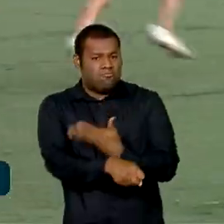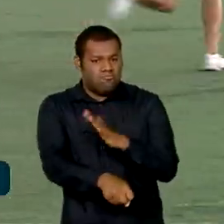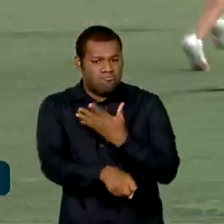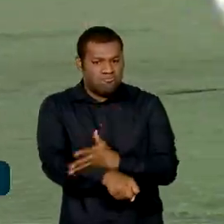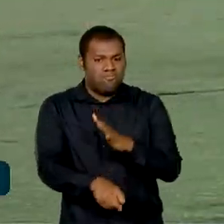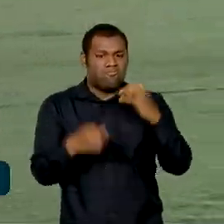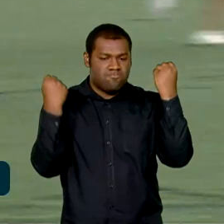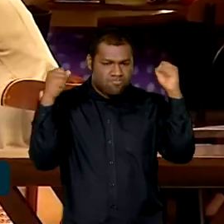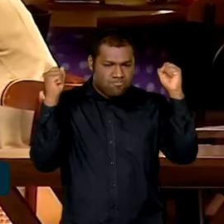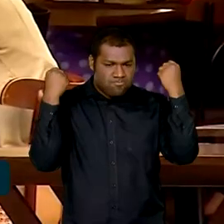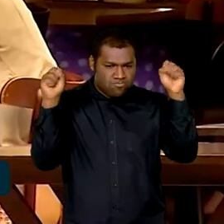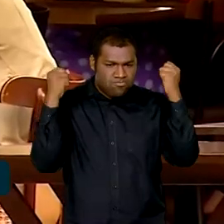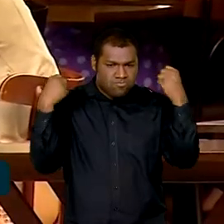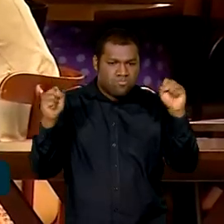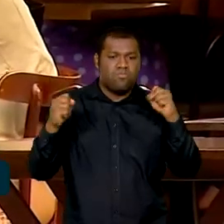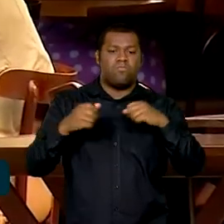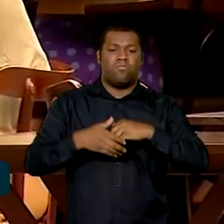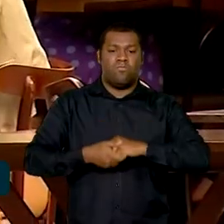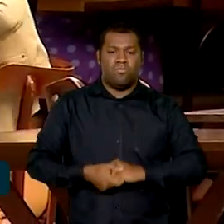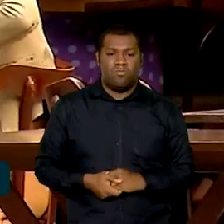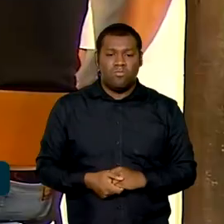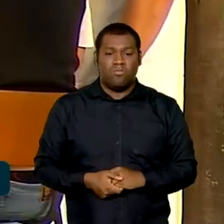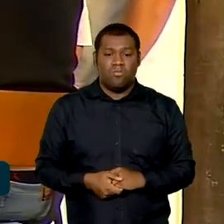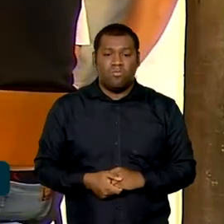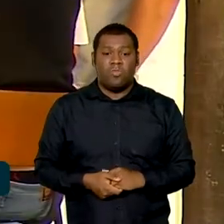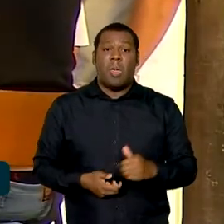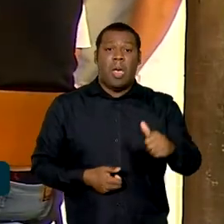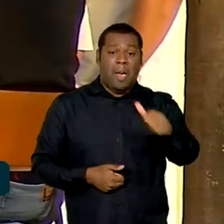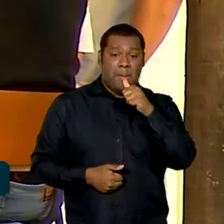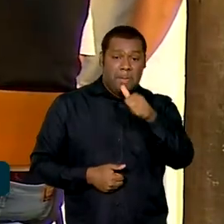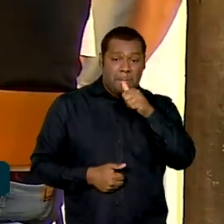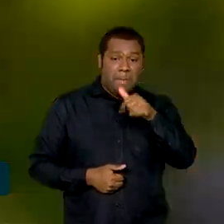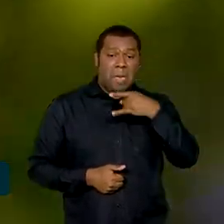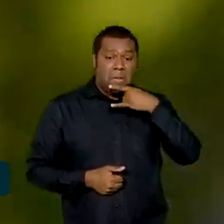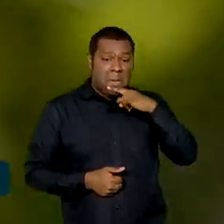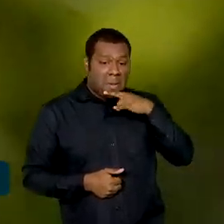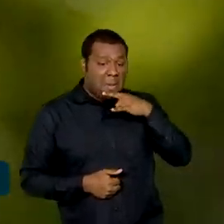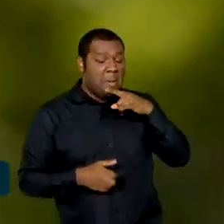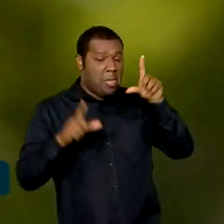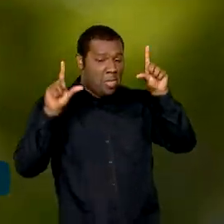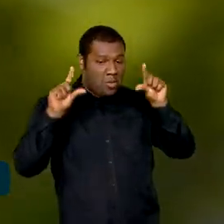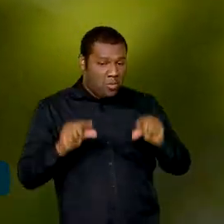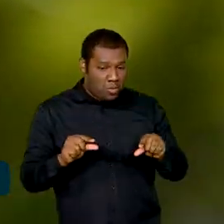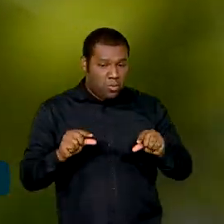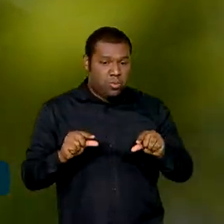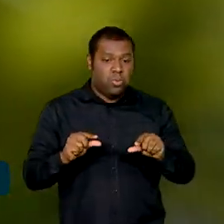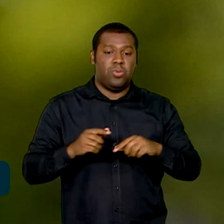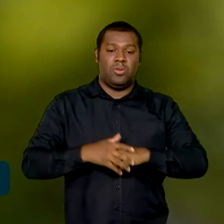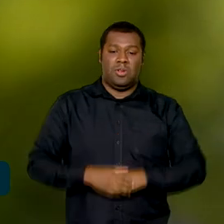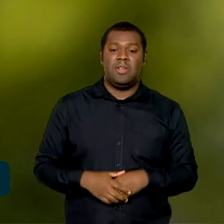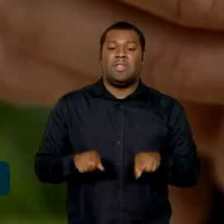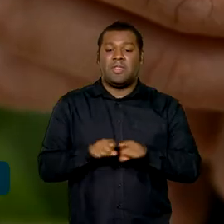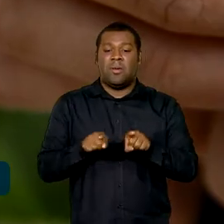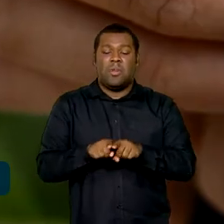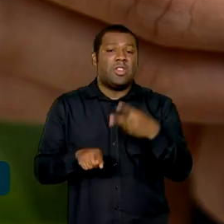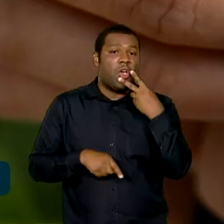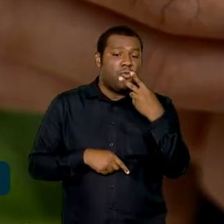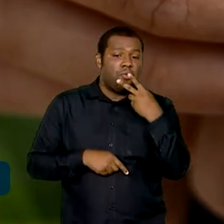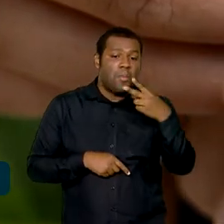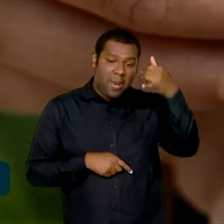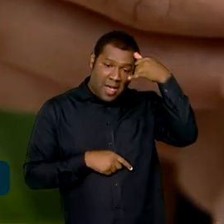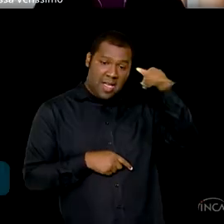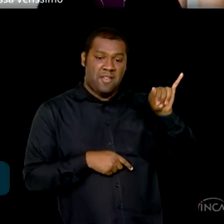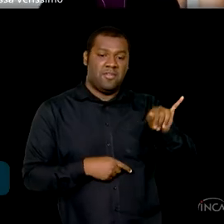exercícios físicos, redução no consumo de bebidas alcoólicas, além da não utilização do tabaco, são